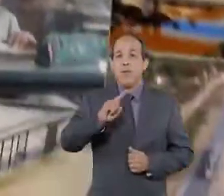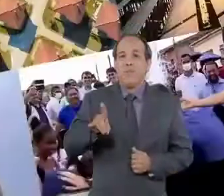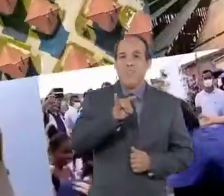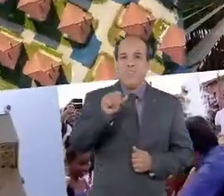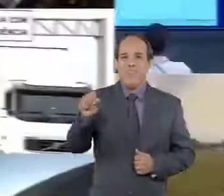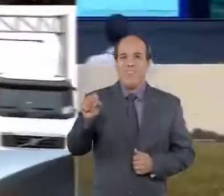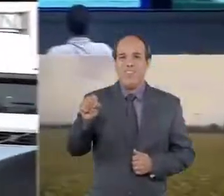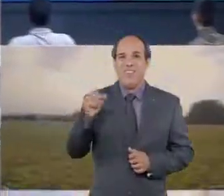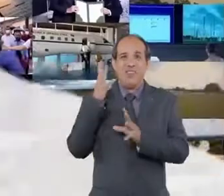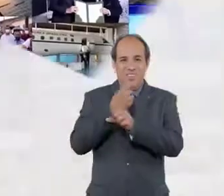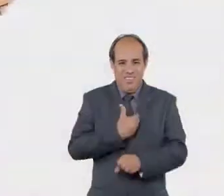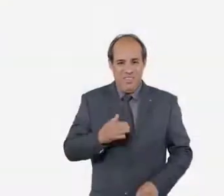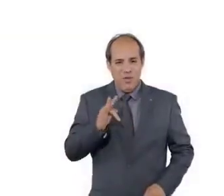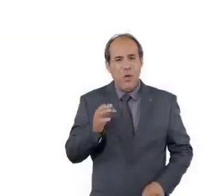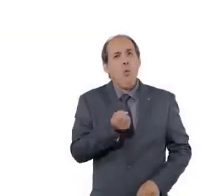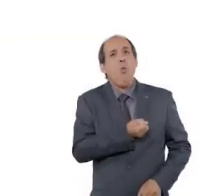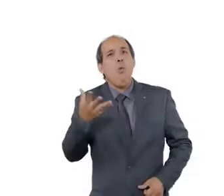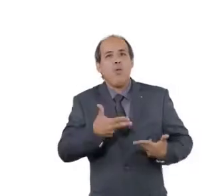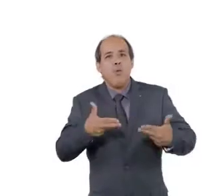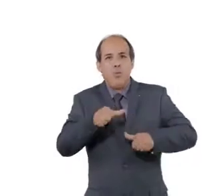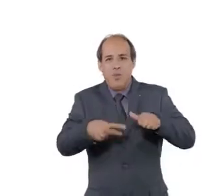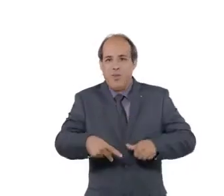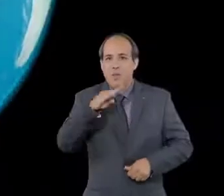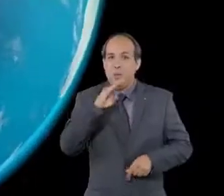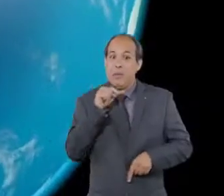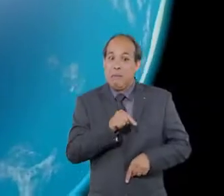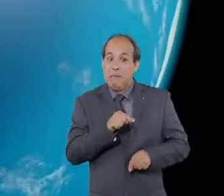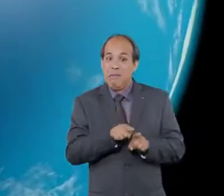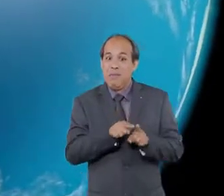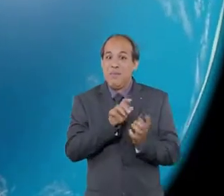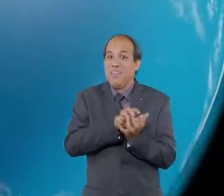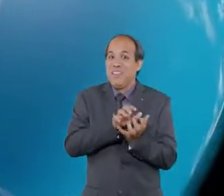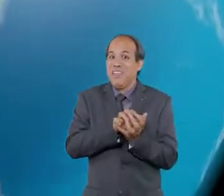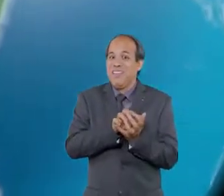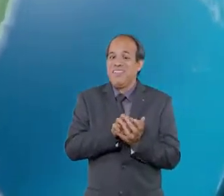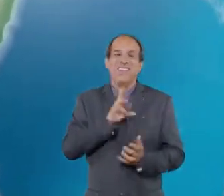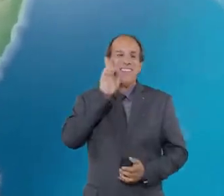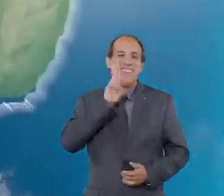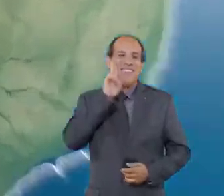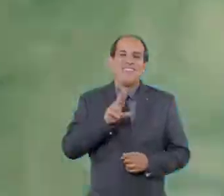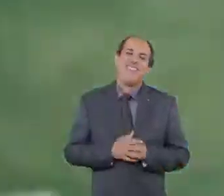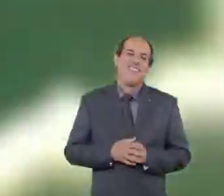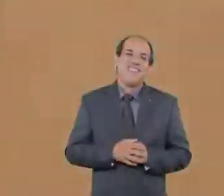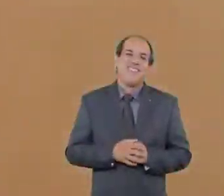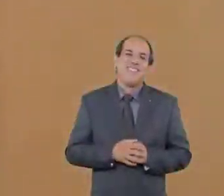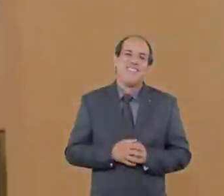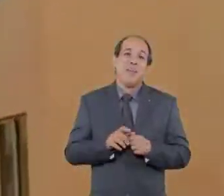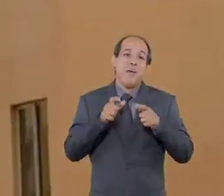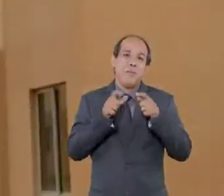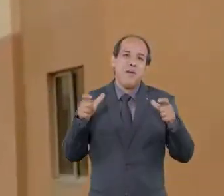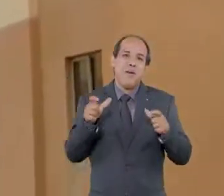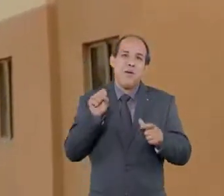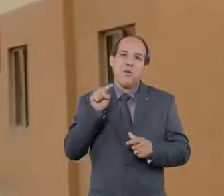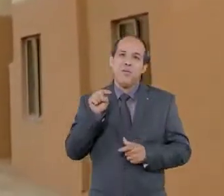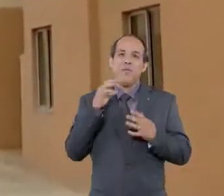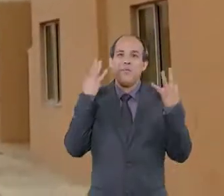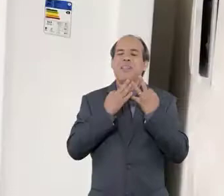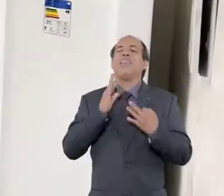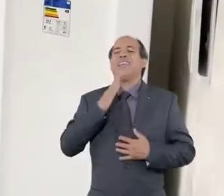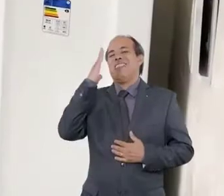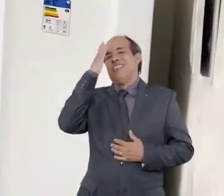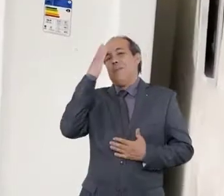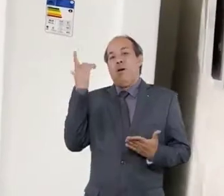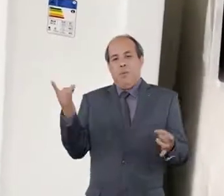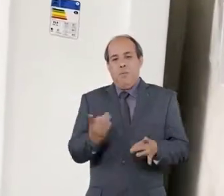Mil dias de governo federal e olha quanta coisa mudou no Brasil e aqui em Rondônia. Que o digam as mais de 8 mil